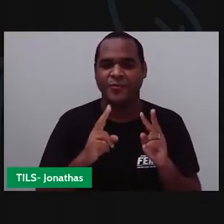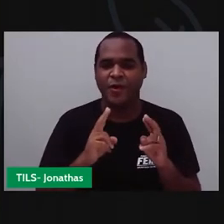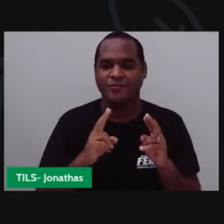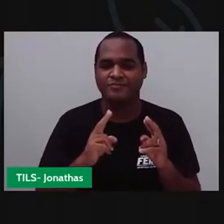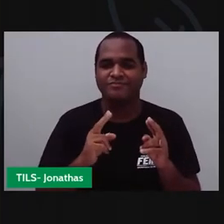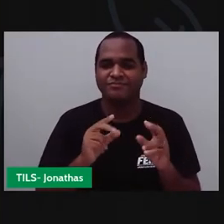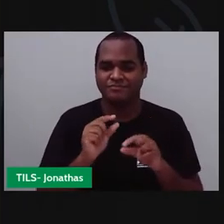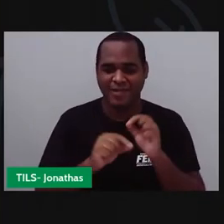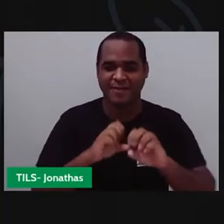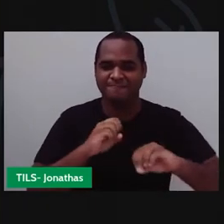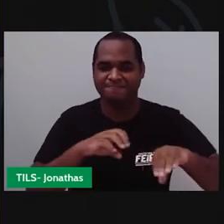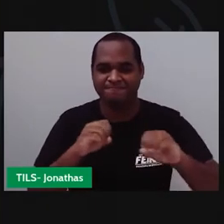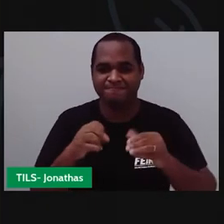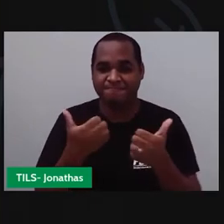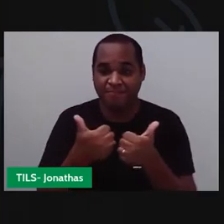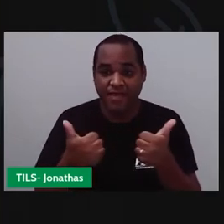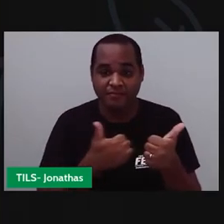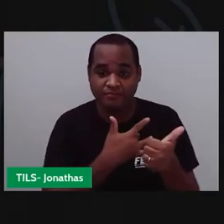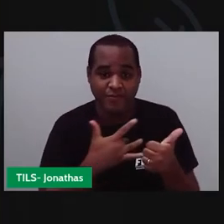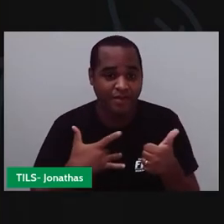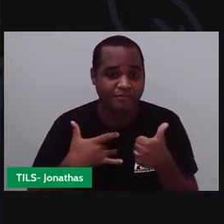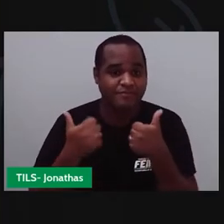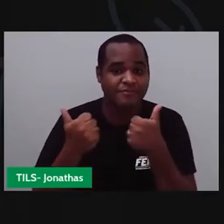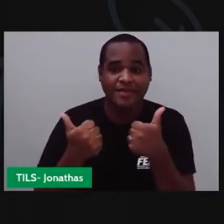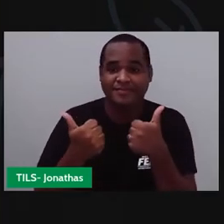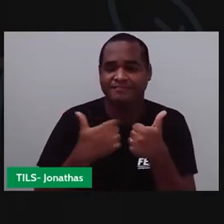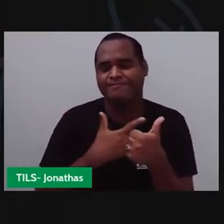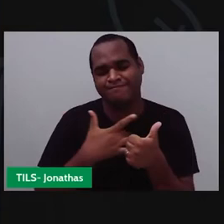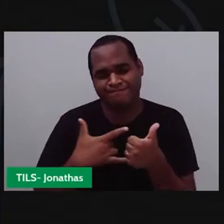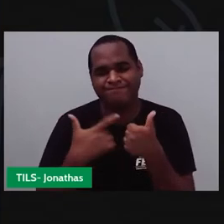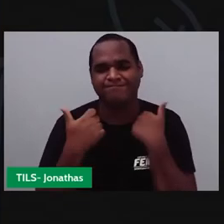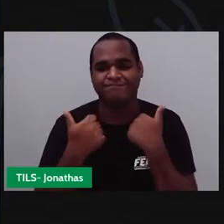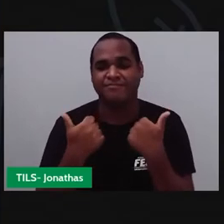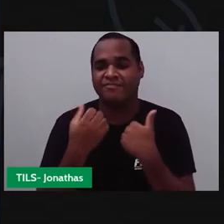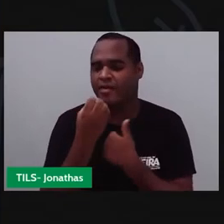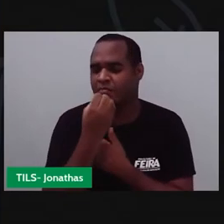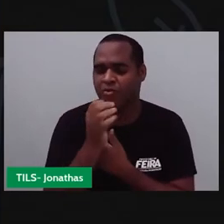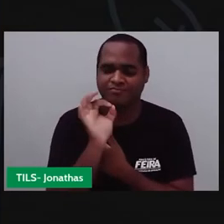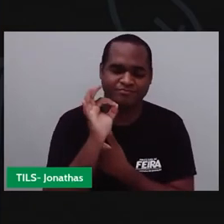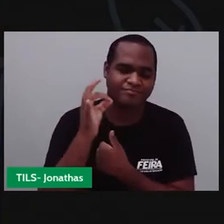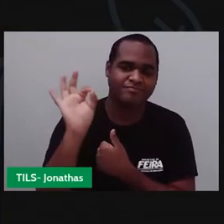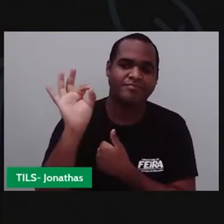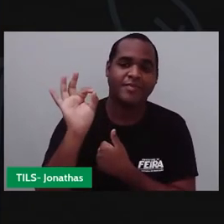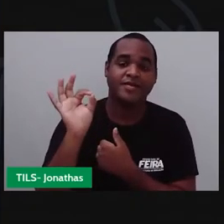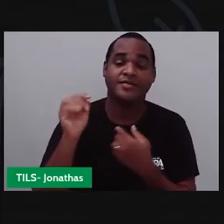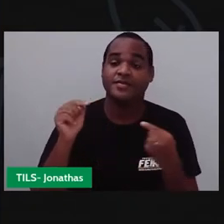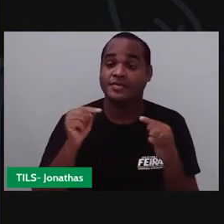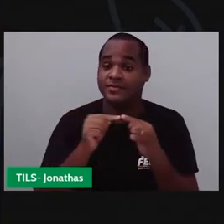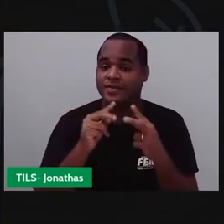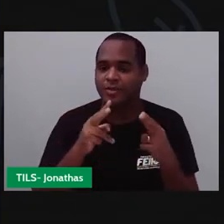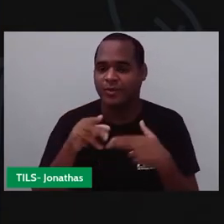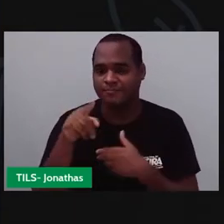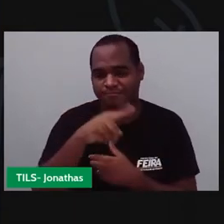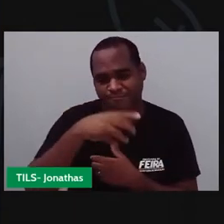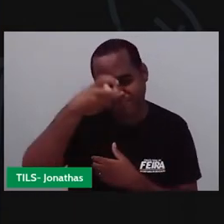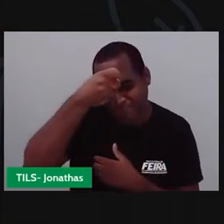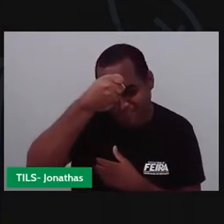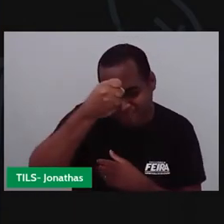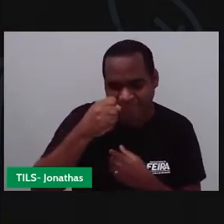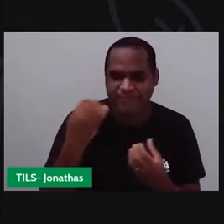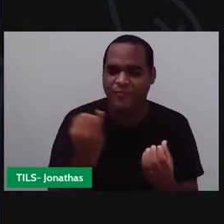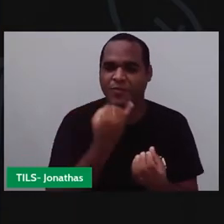Tudo bem com você? Tudo bem comigo? Que bom, que massa! Espero que a gente possa aprender coisas bem